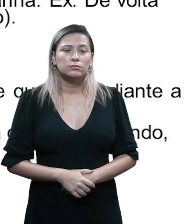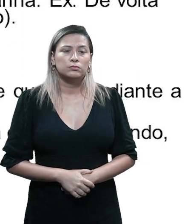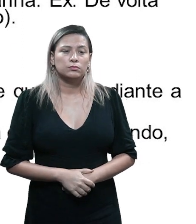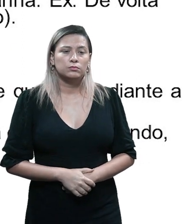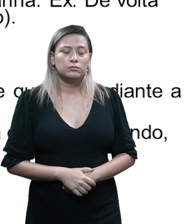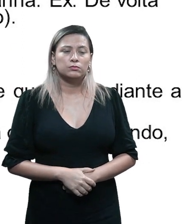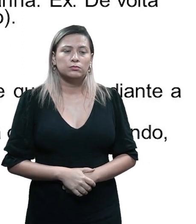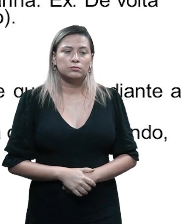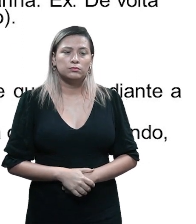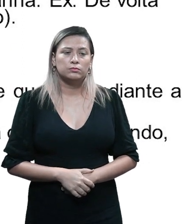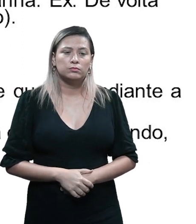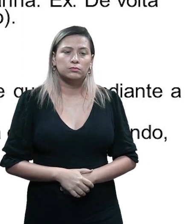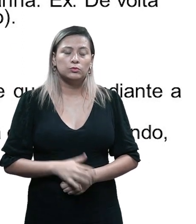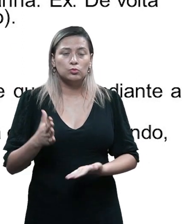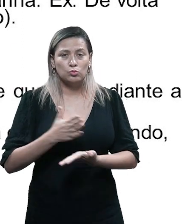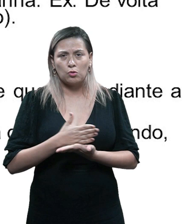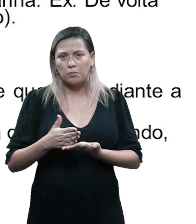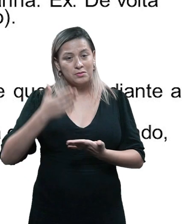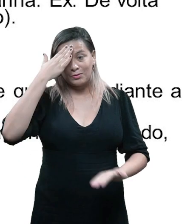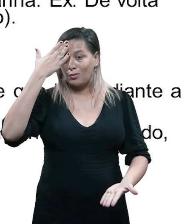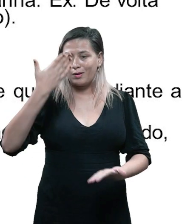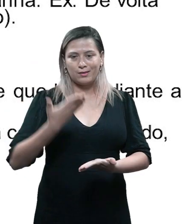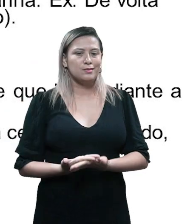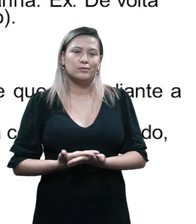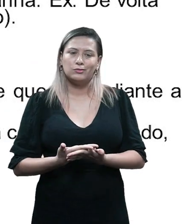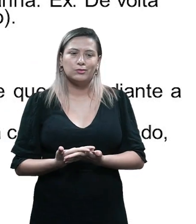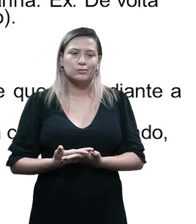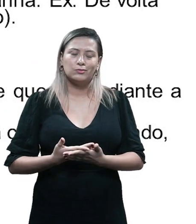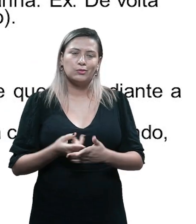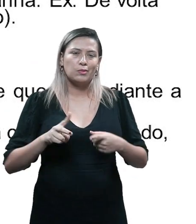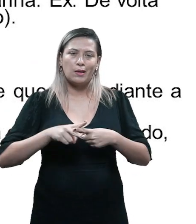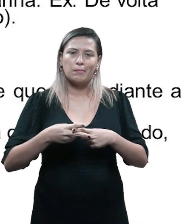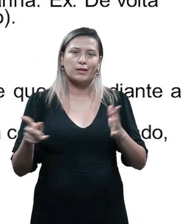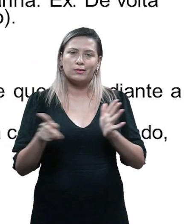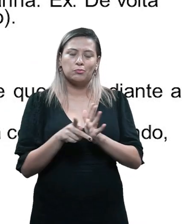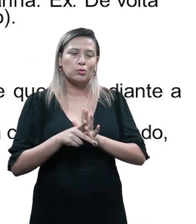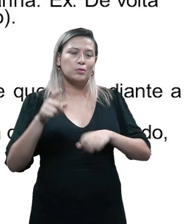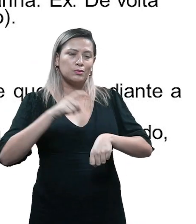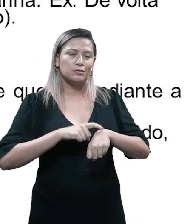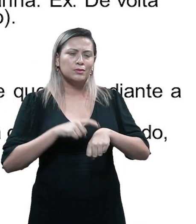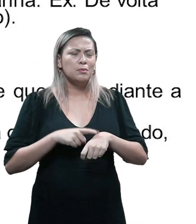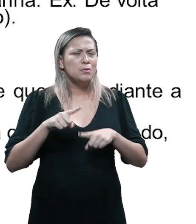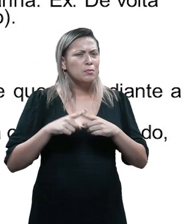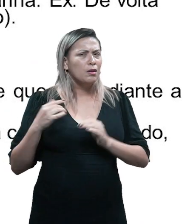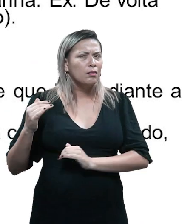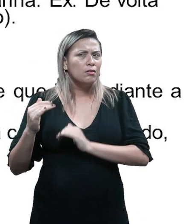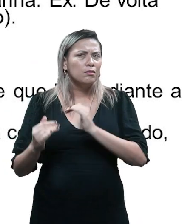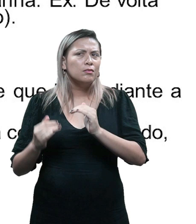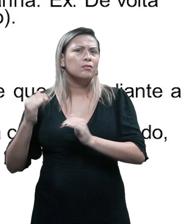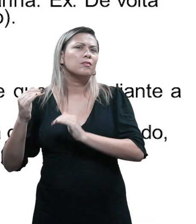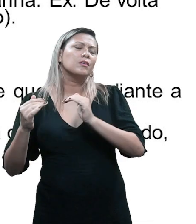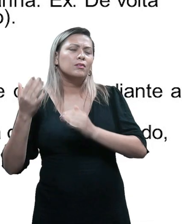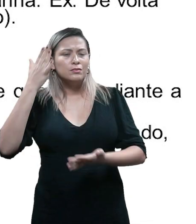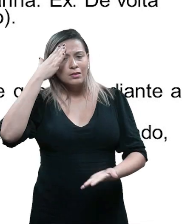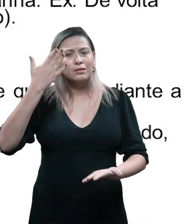em que, inicialmente, o personagem não acredita na máquina do tempo, mas, aos poucos, ele vai acreditando